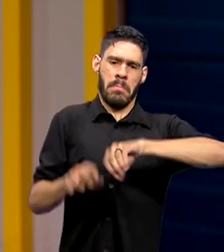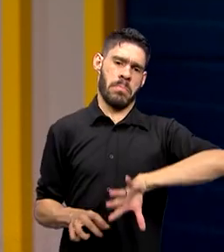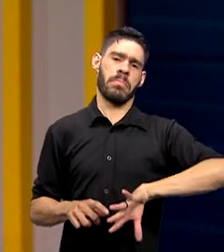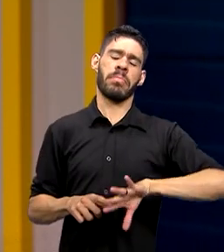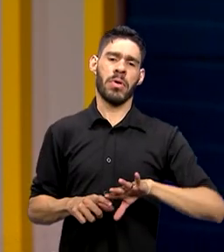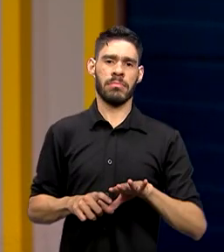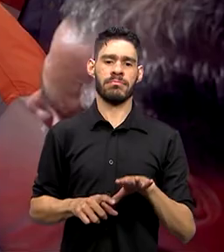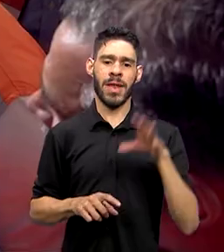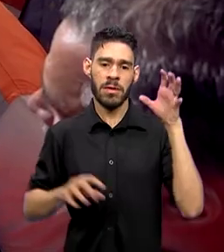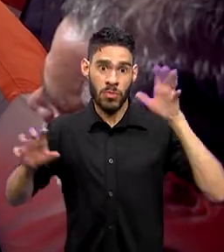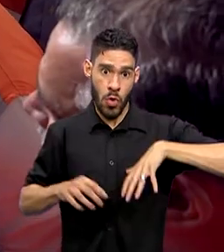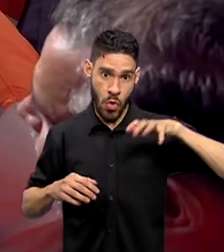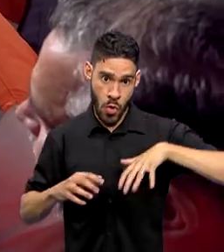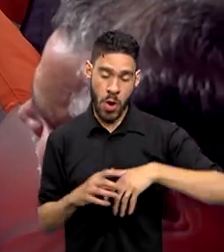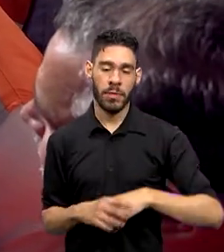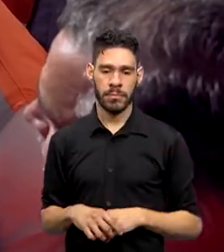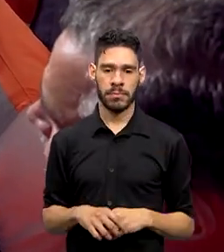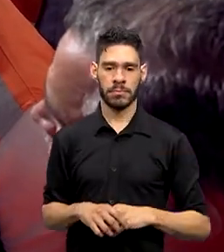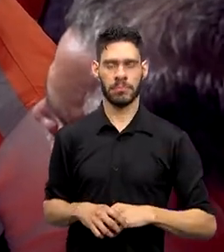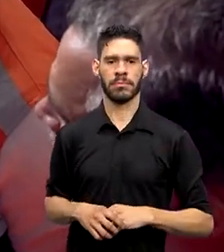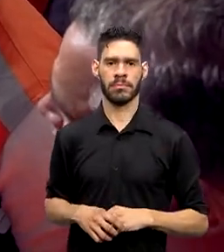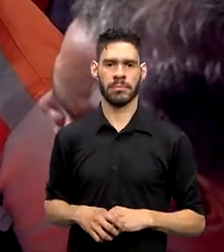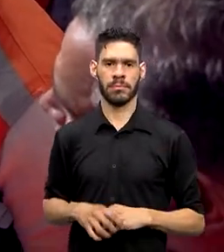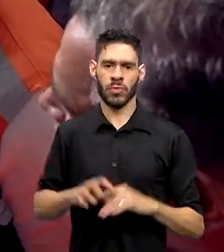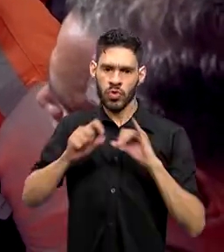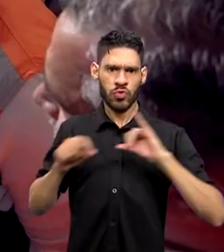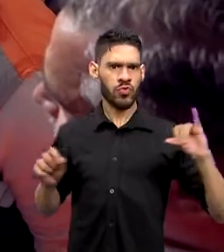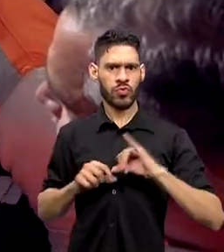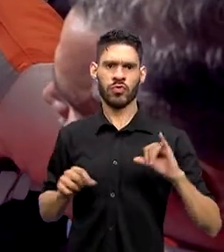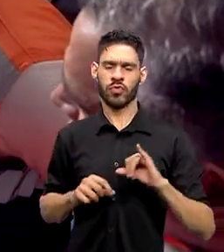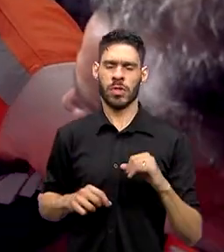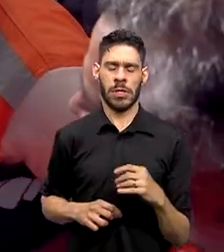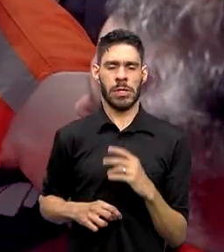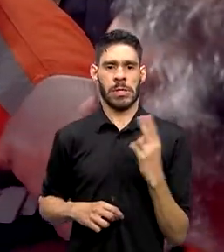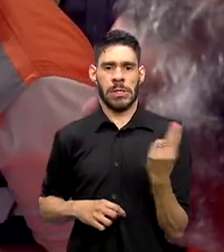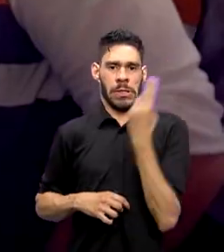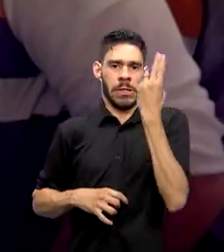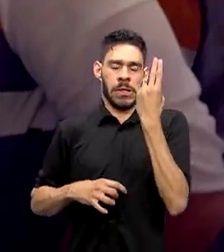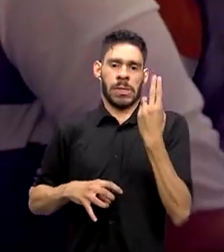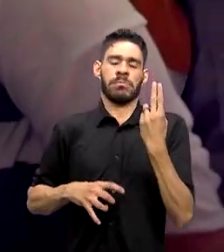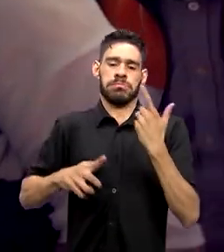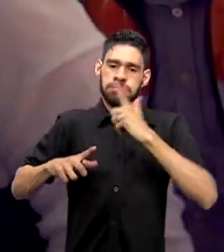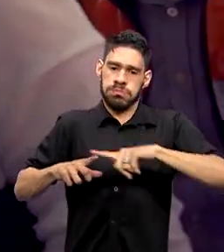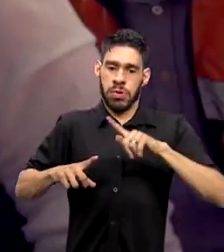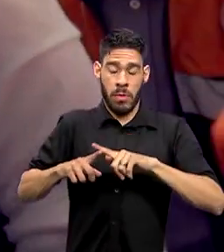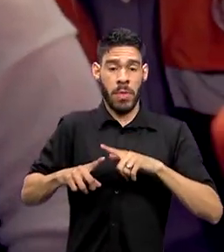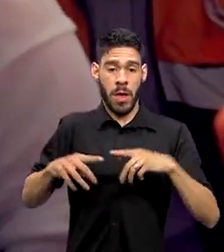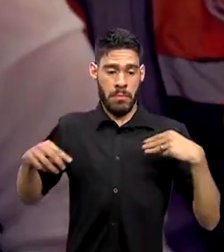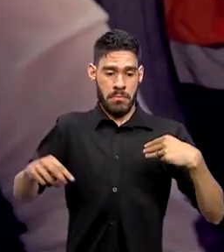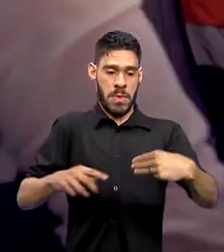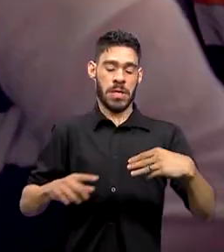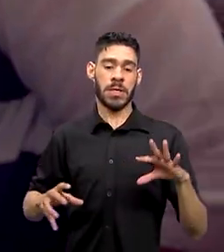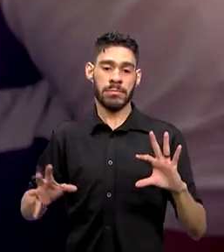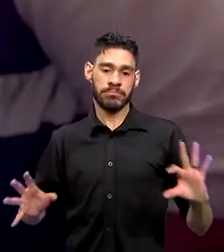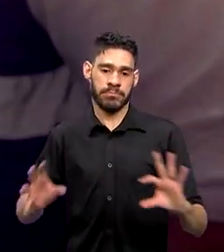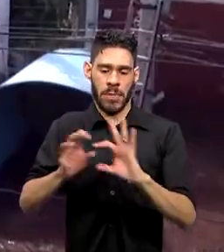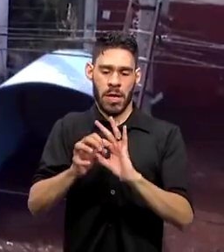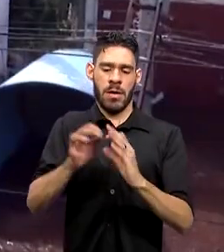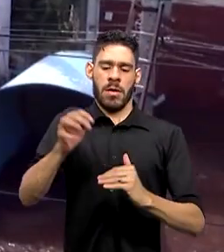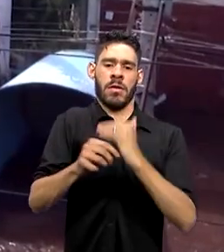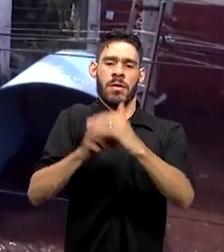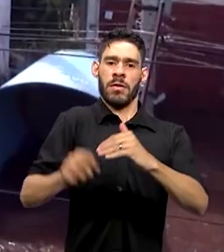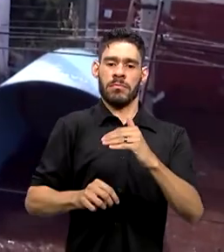enchentes. Com o reconhecimento sumário do estado de calamidade pública pelo Ministério da Integração e do